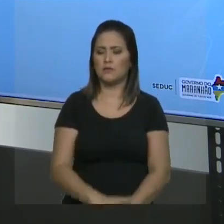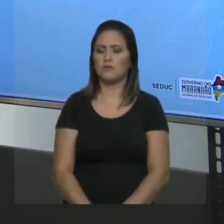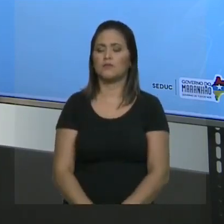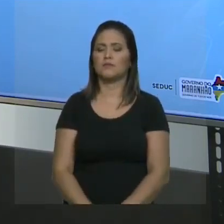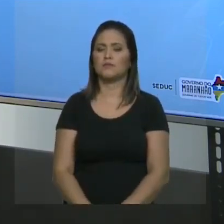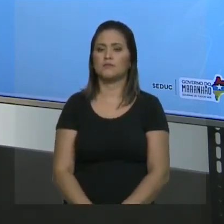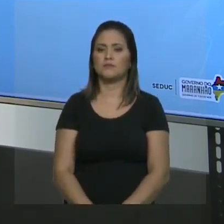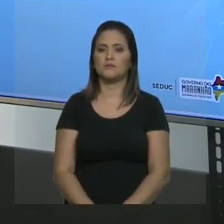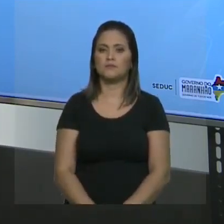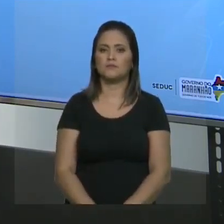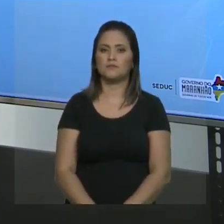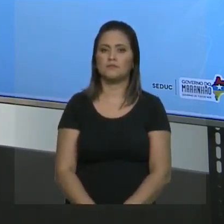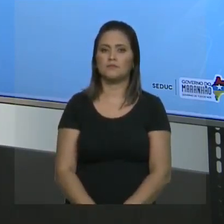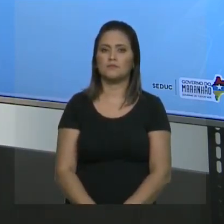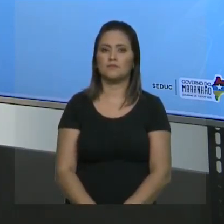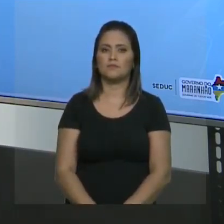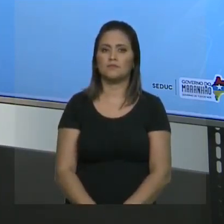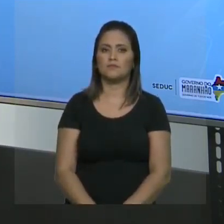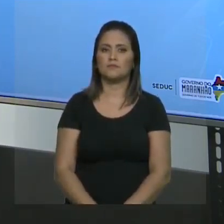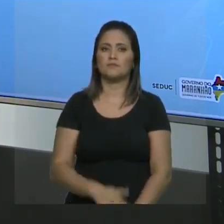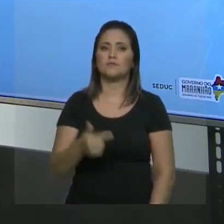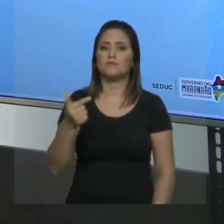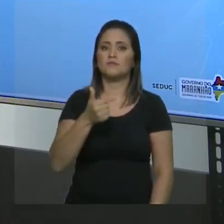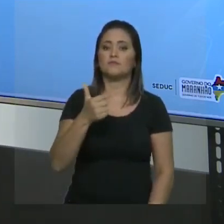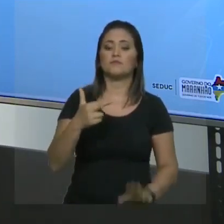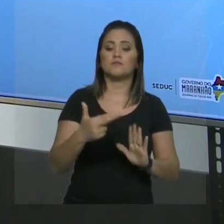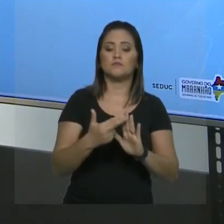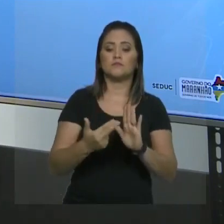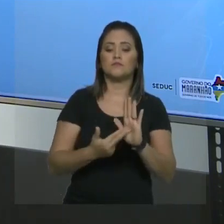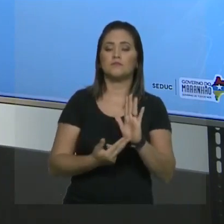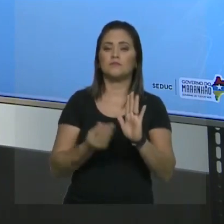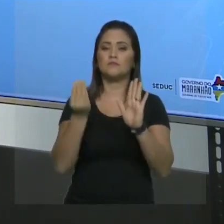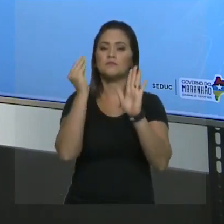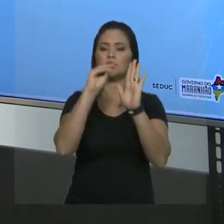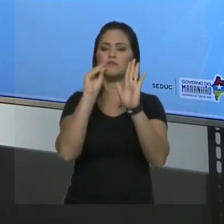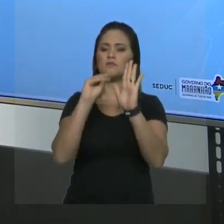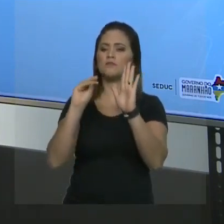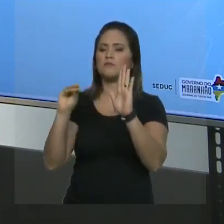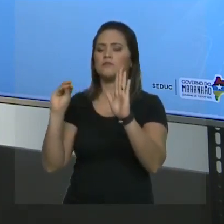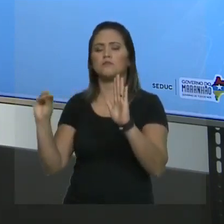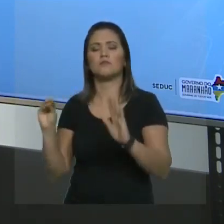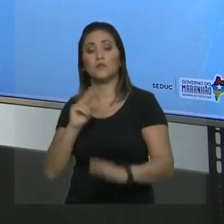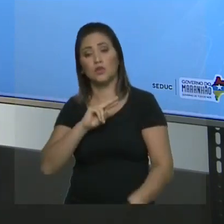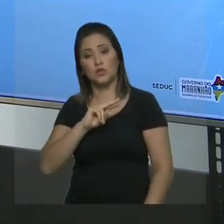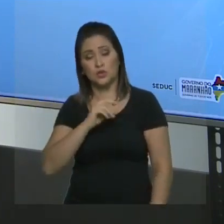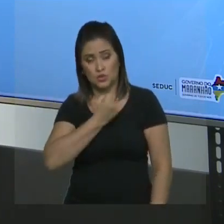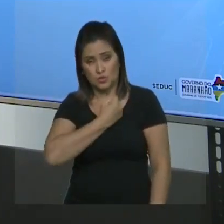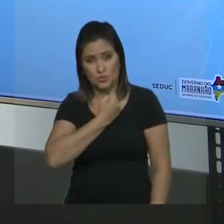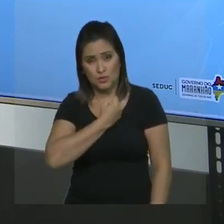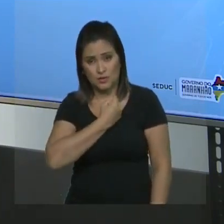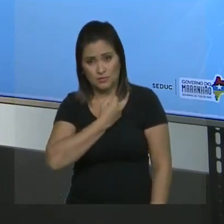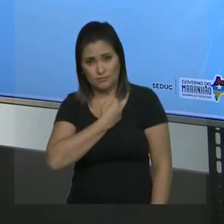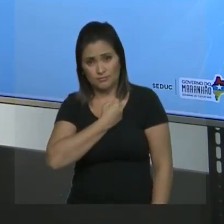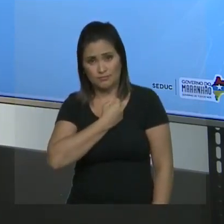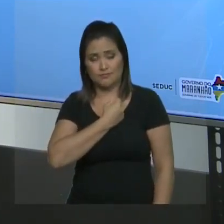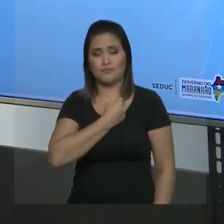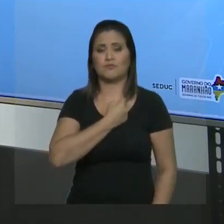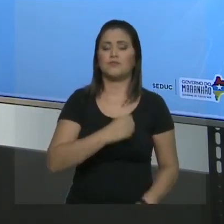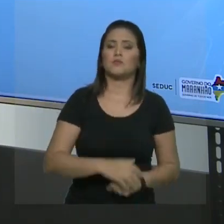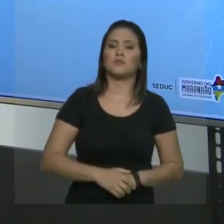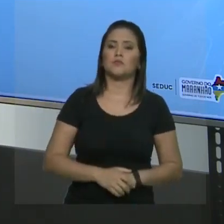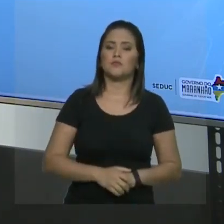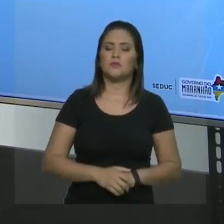Achei a cadeia principal? Tudo bem. Segunda regra, numerar a cadeia principal. Qual é a prioridade? Grupo funcional. Hidrocarboneto tem